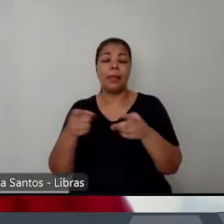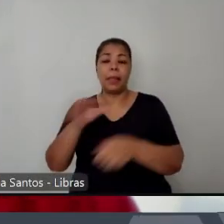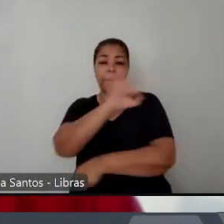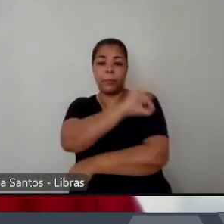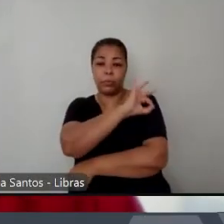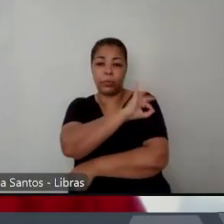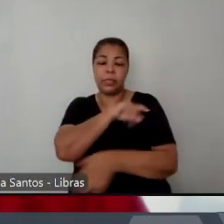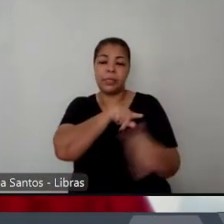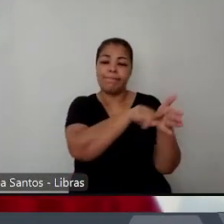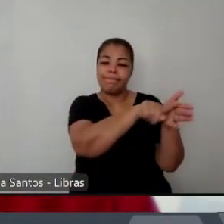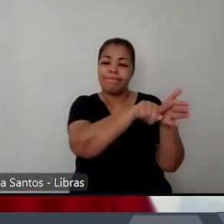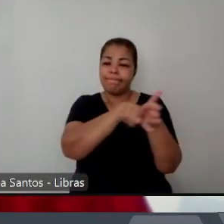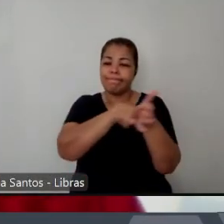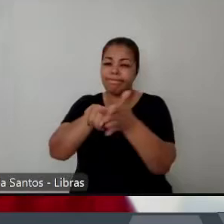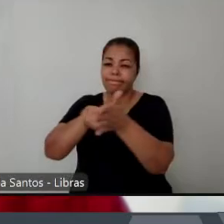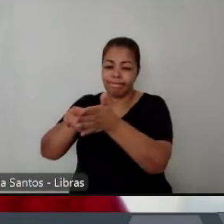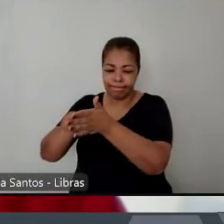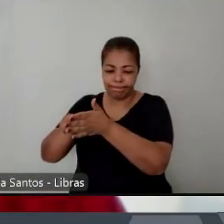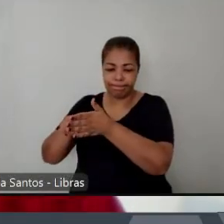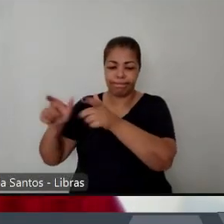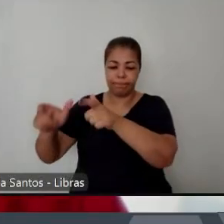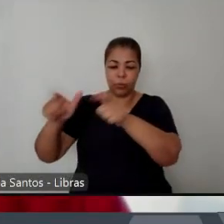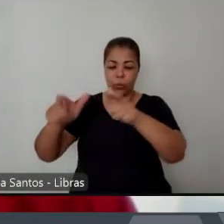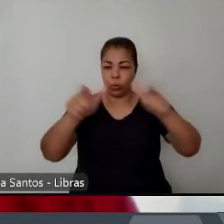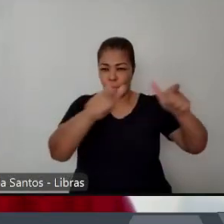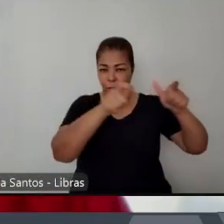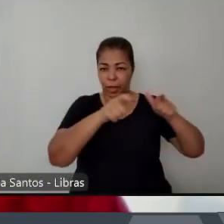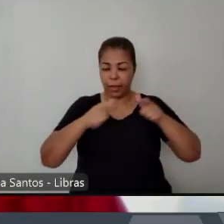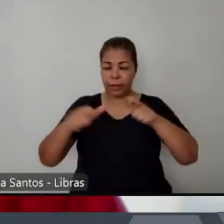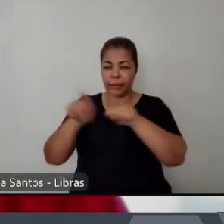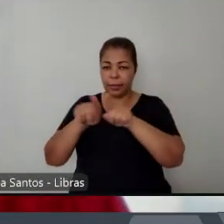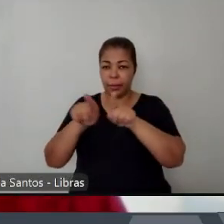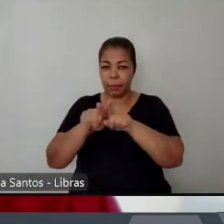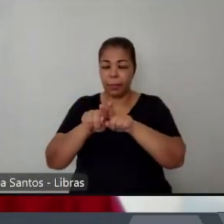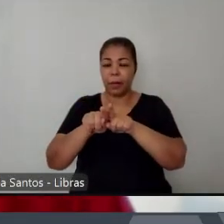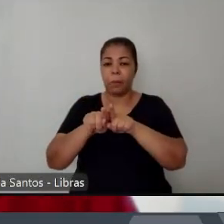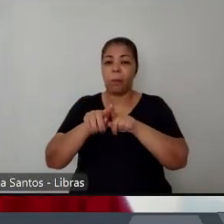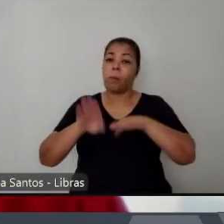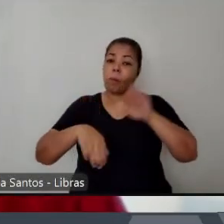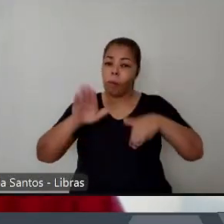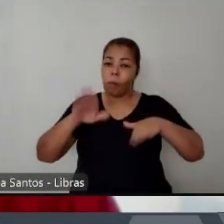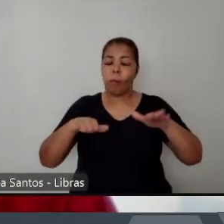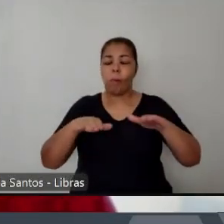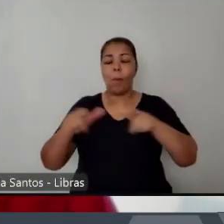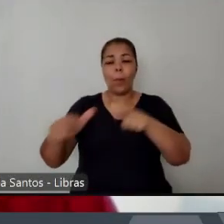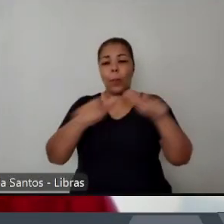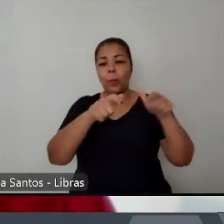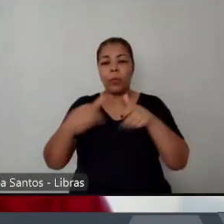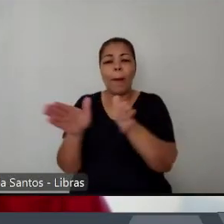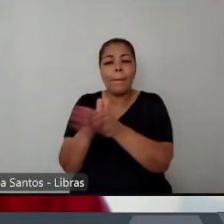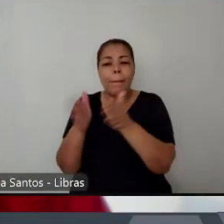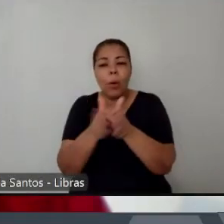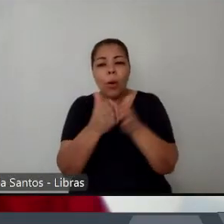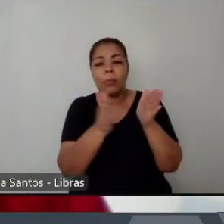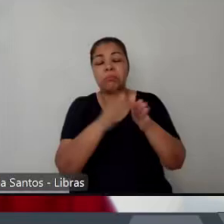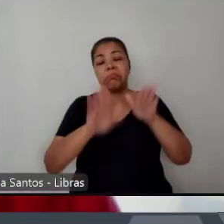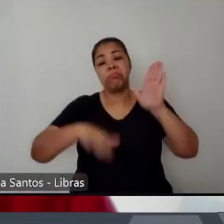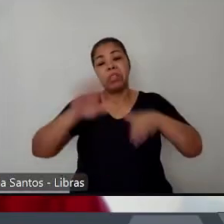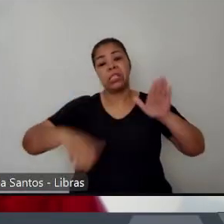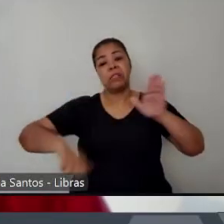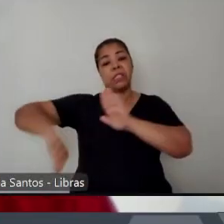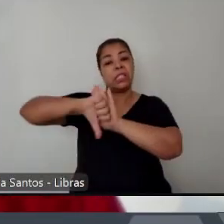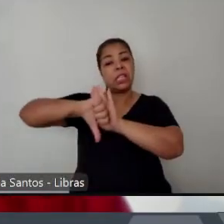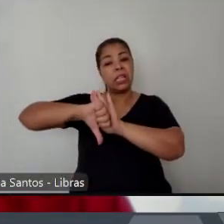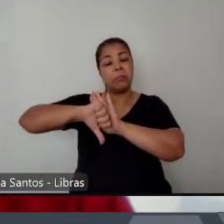zonas da boca de lixo os crimes que não aconteciam em grande escala. Os crimes urbanos nas